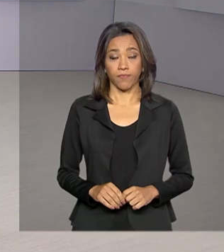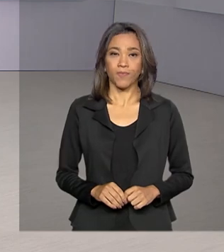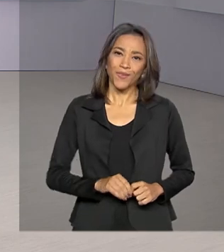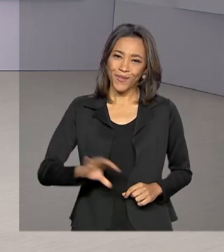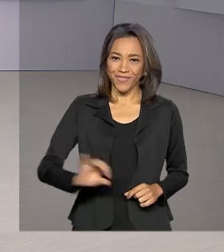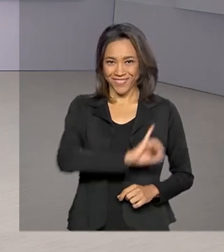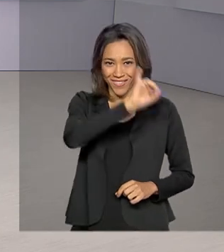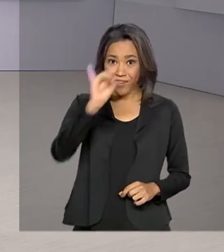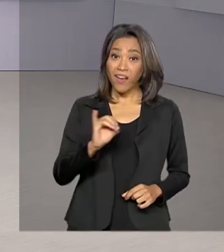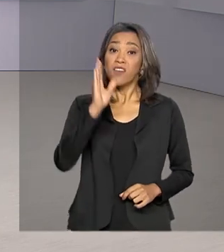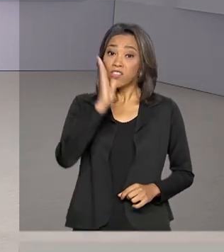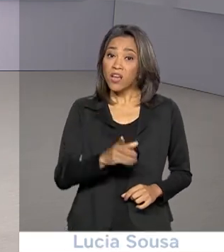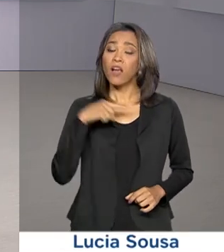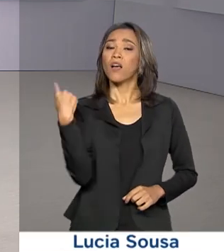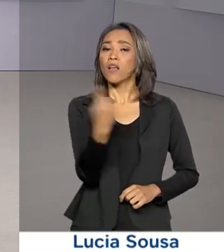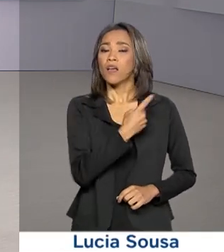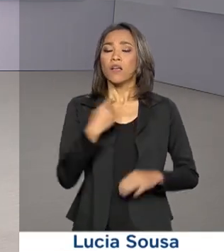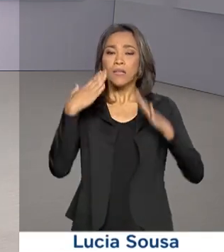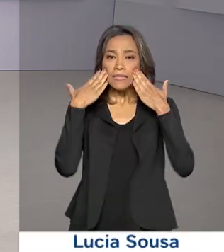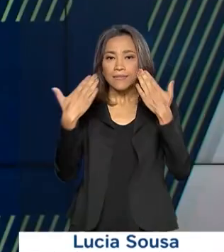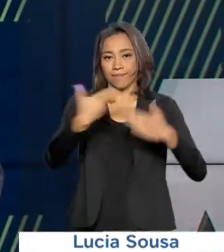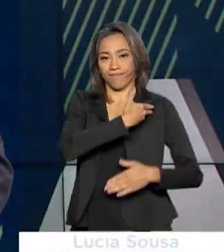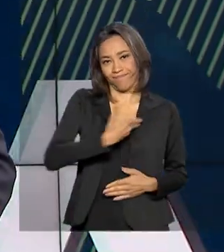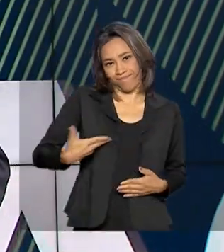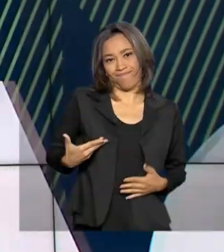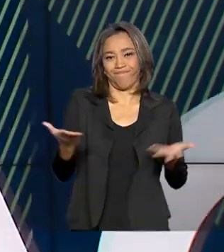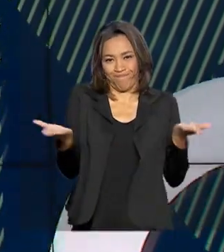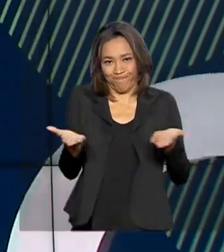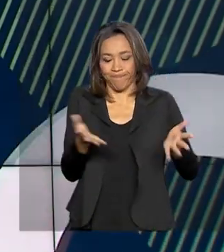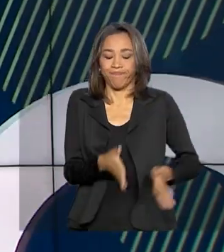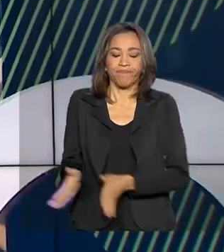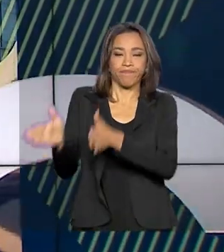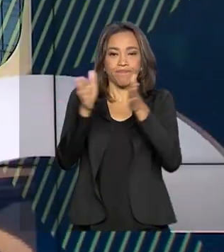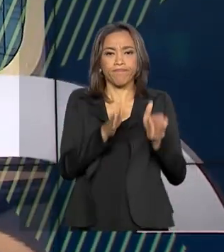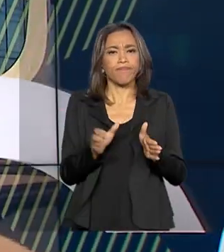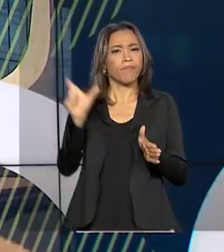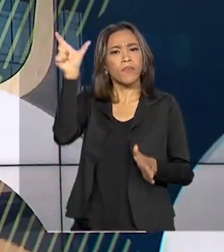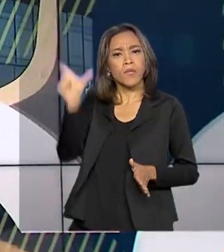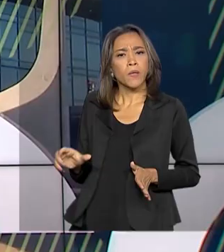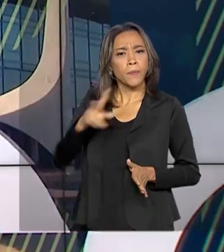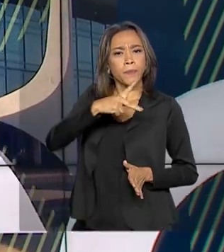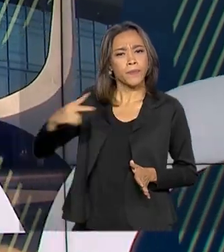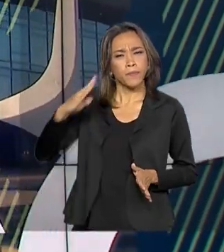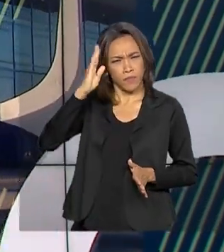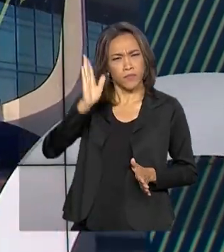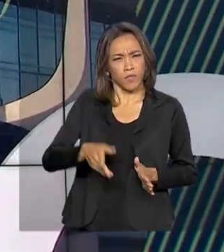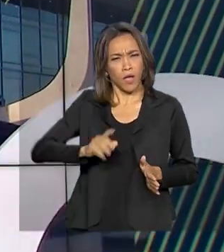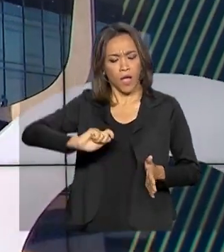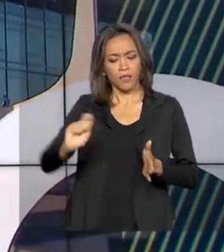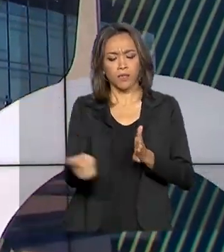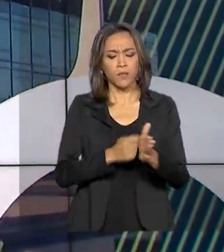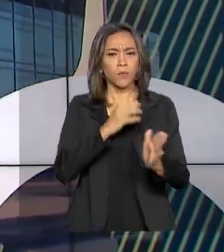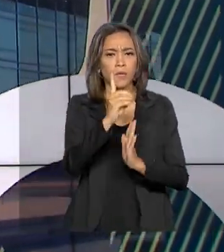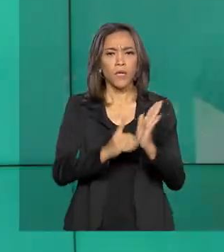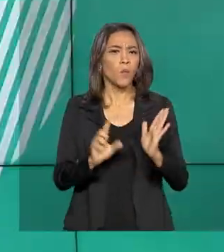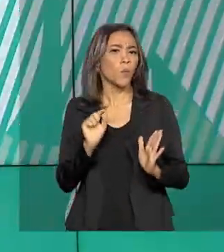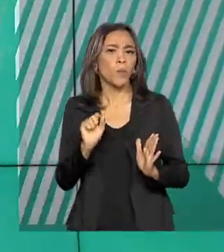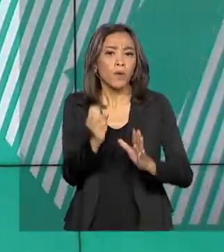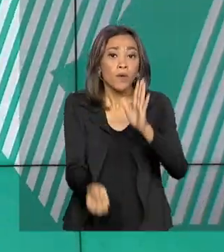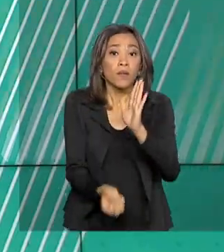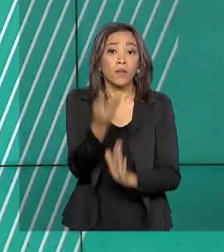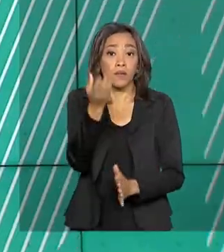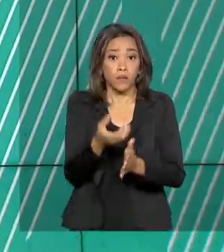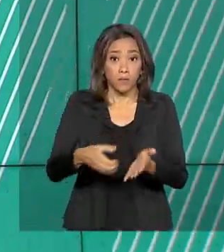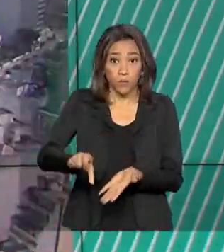Olá, já estamos no ar com o governo agora. O presidente Jair Bolsonaro assinou o decreto de criação do Conselho